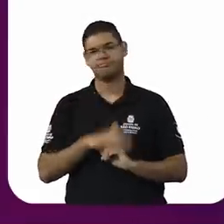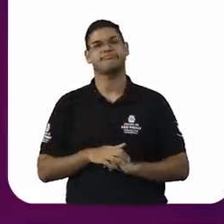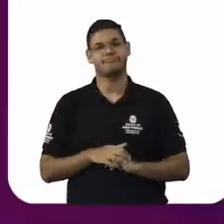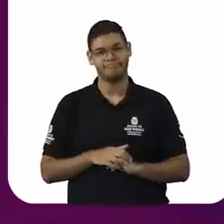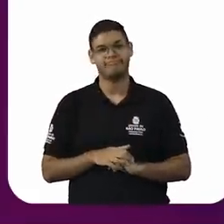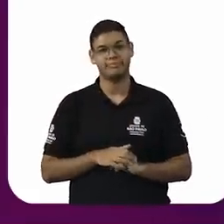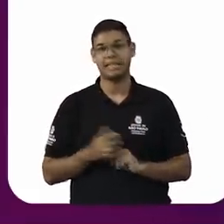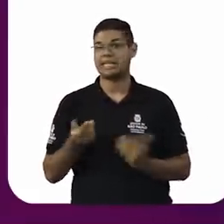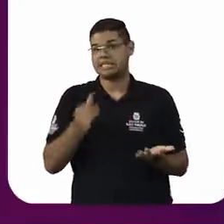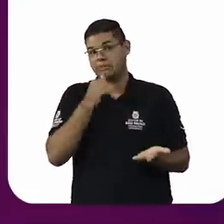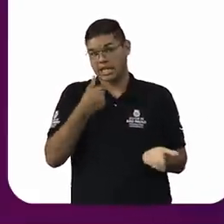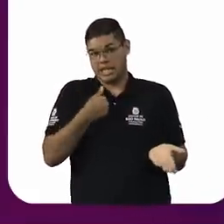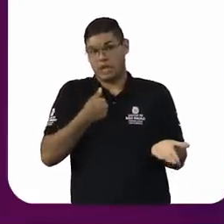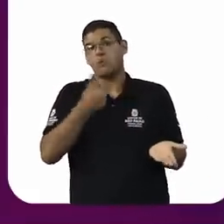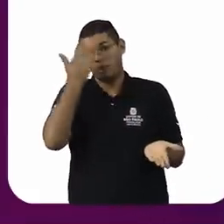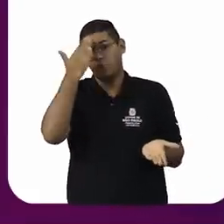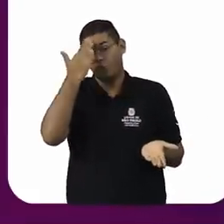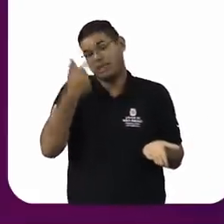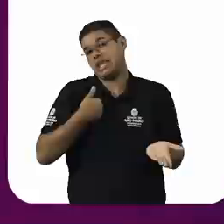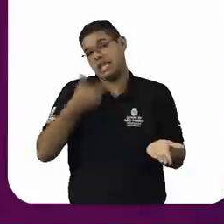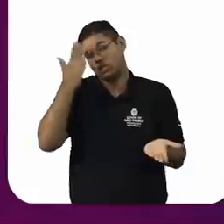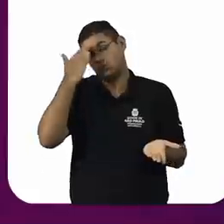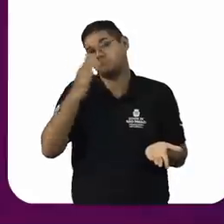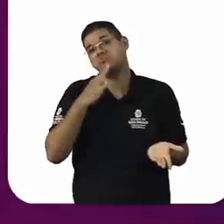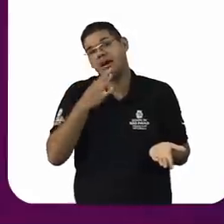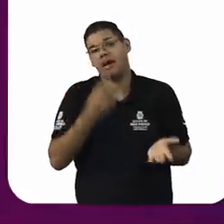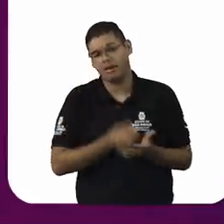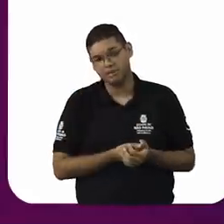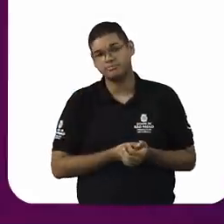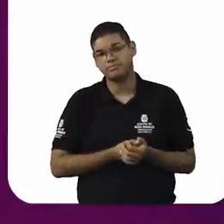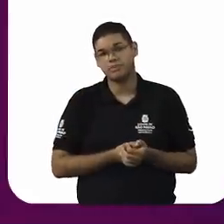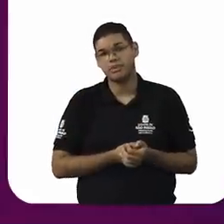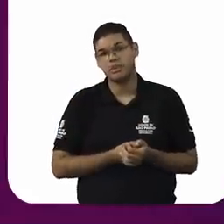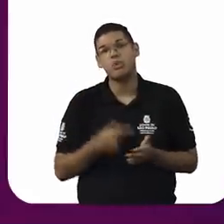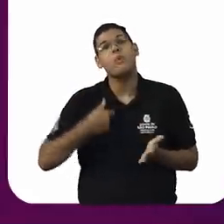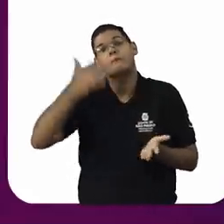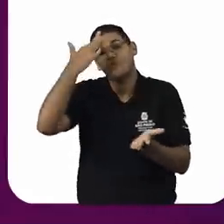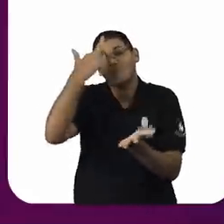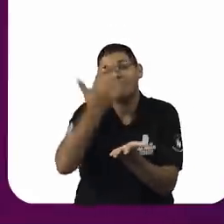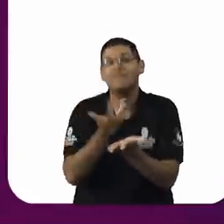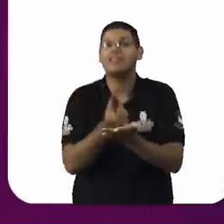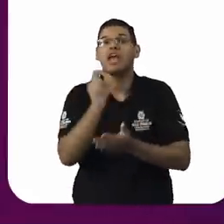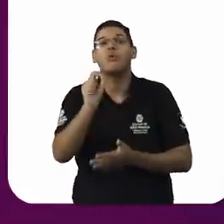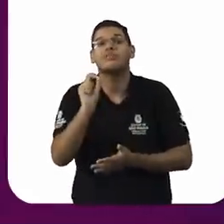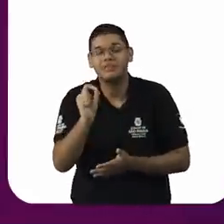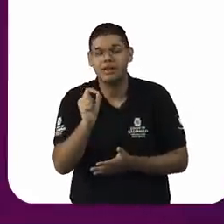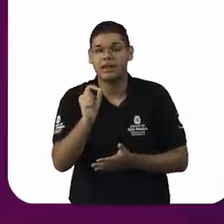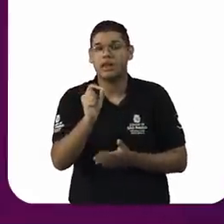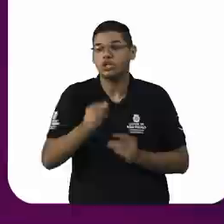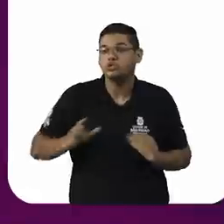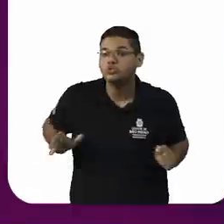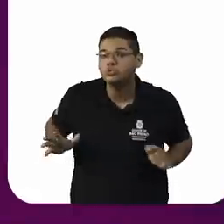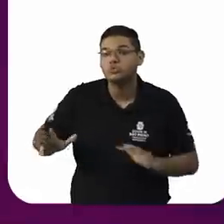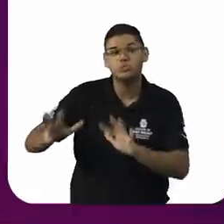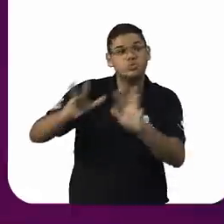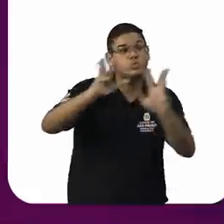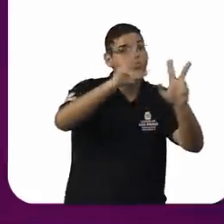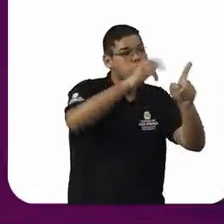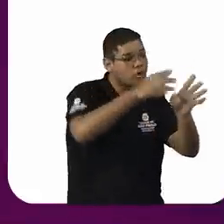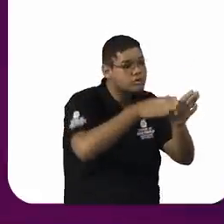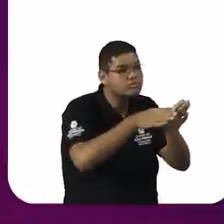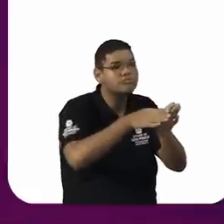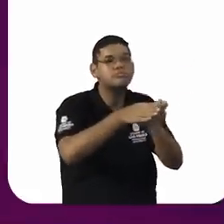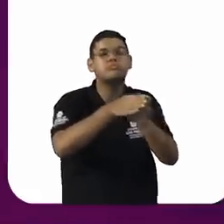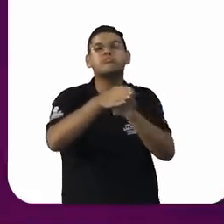sei qual é o meu papel. O meu papel é promover mobilidade social, é trazer conforto, é trazer